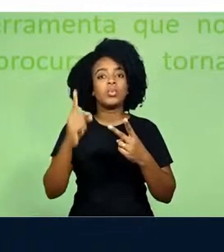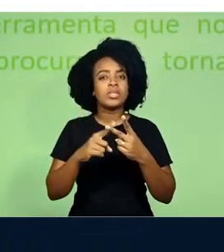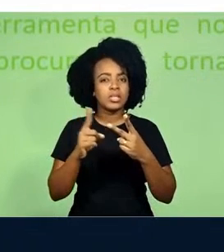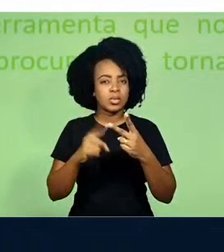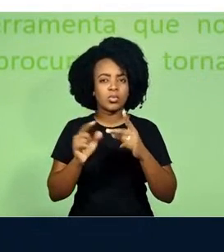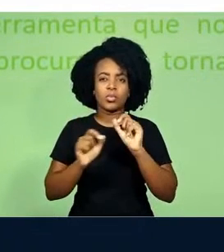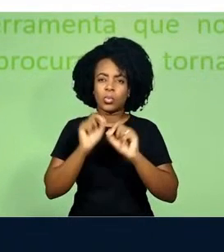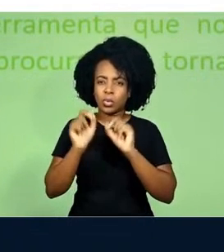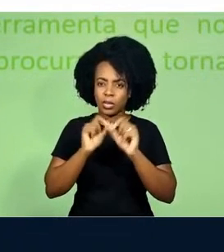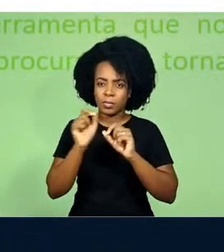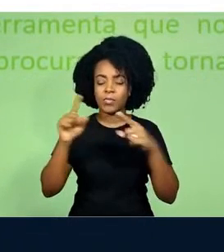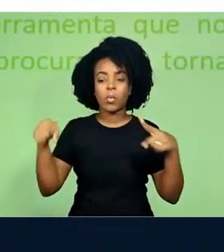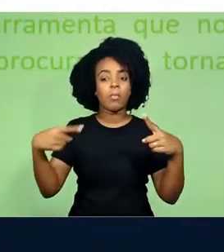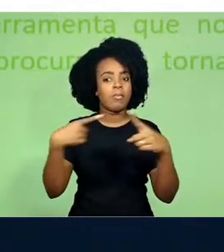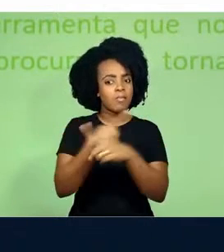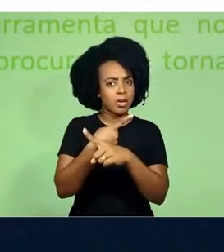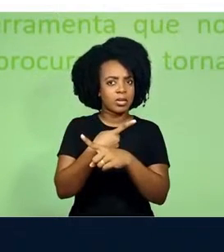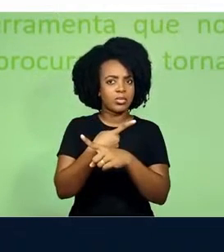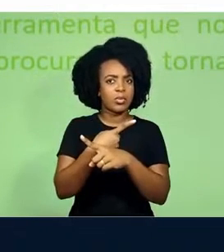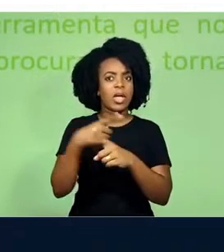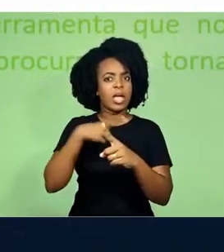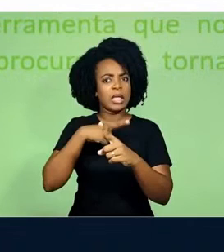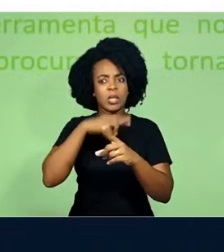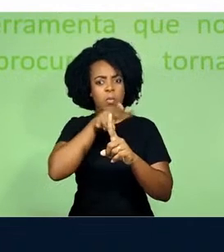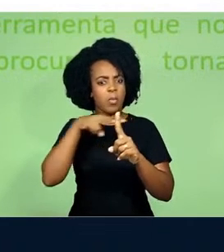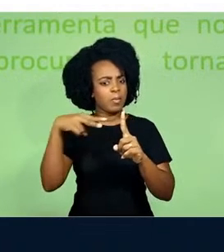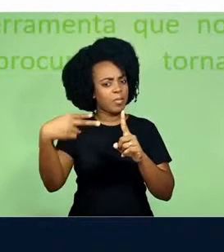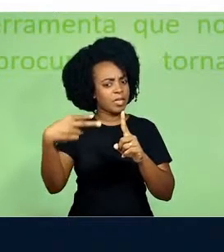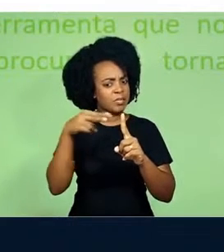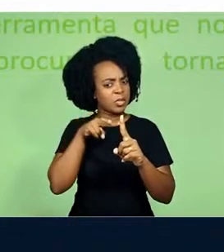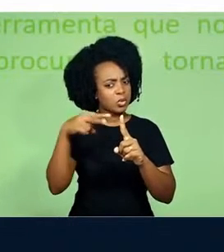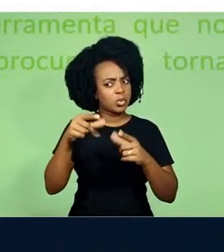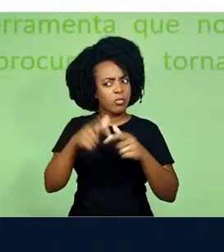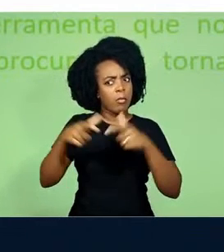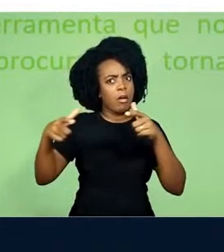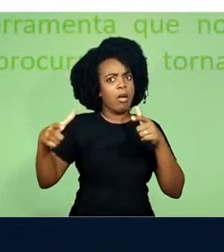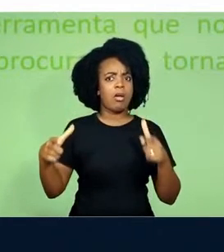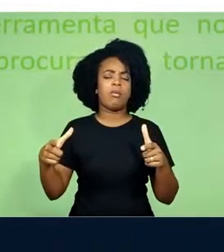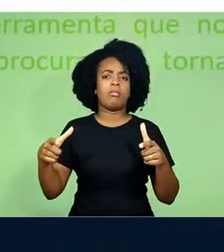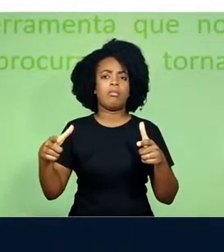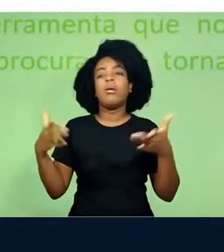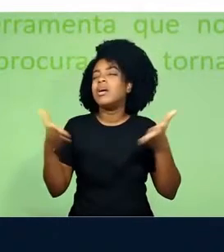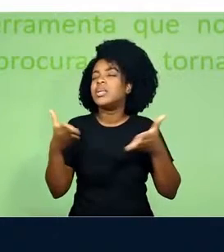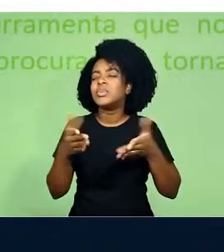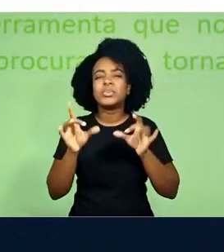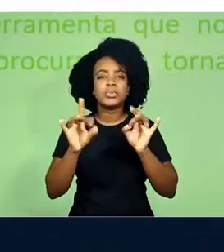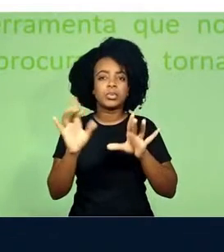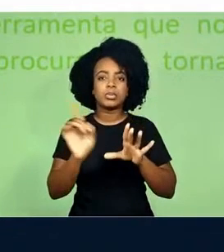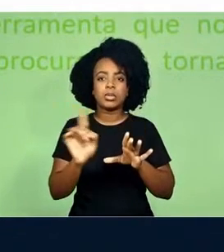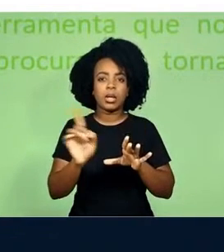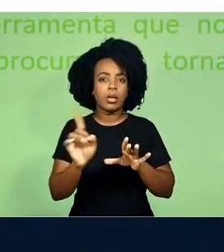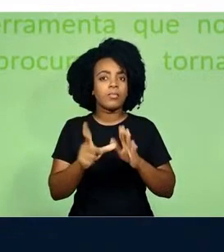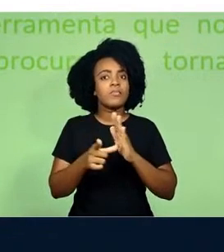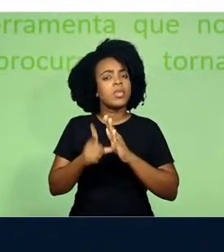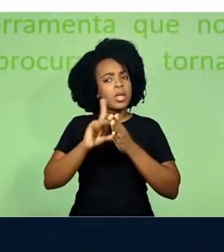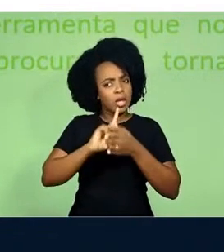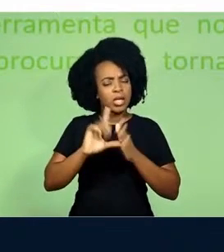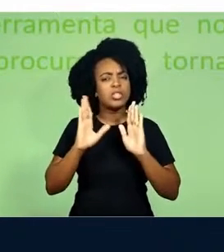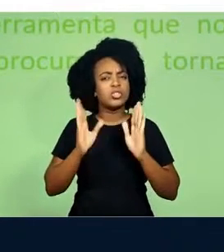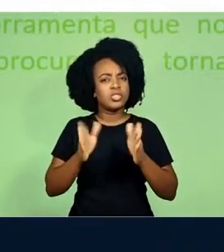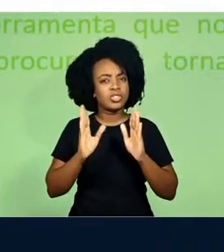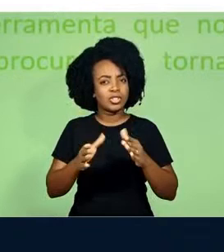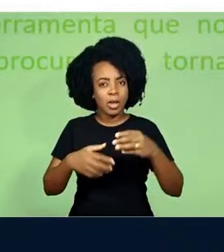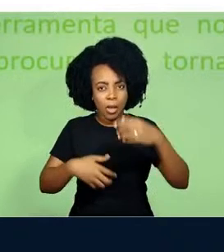interessante. É colocarmos o filme em uma perspectiva maior. Não só neste momento. Mas desde o momento